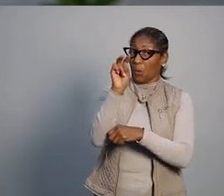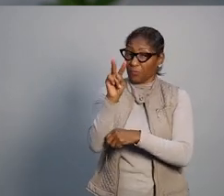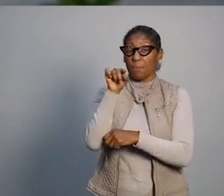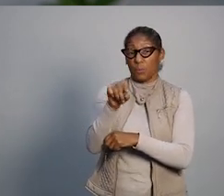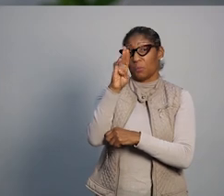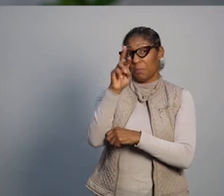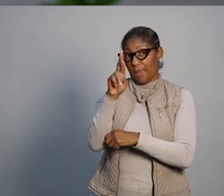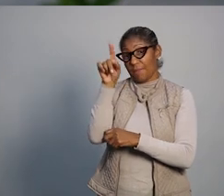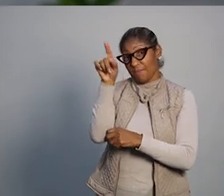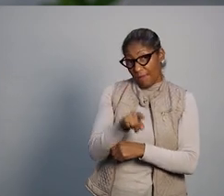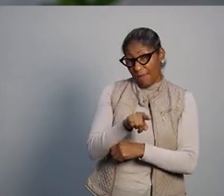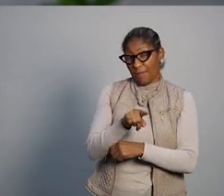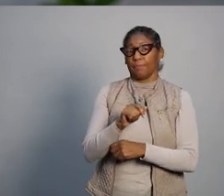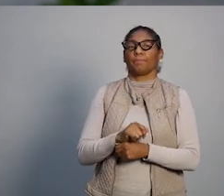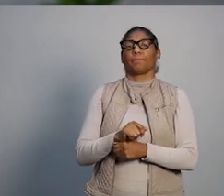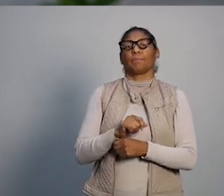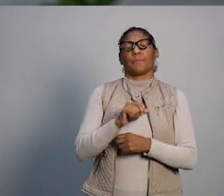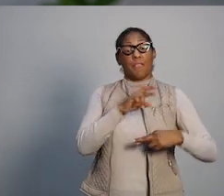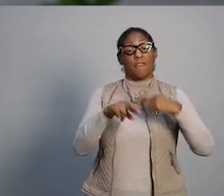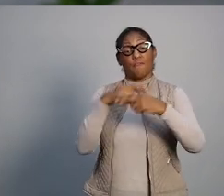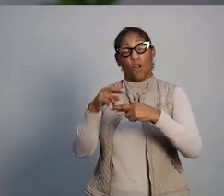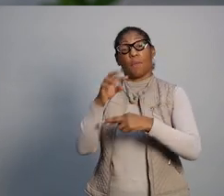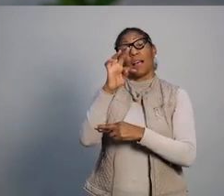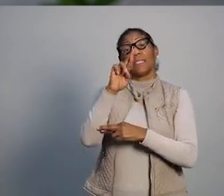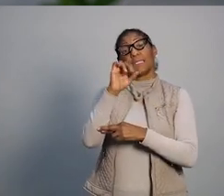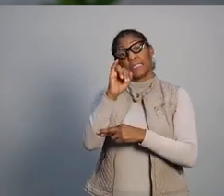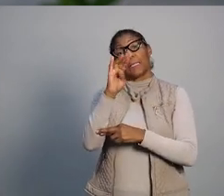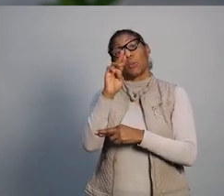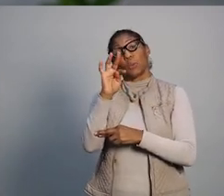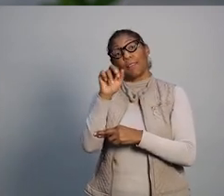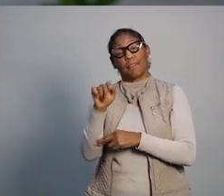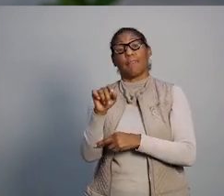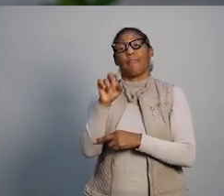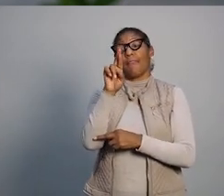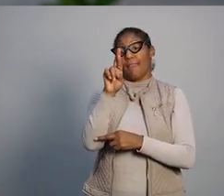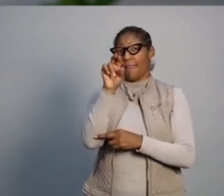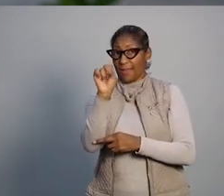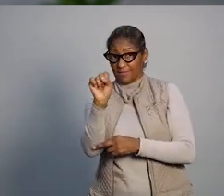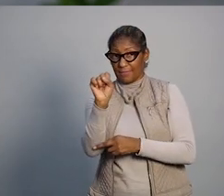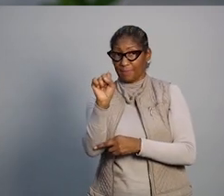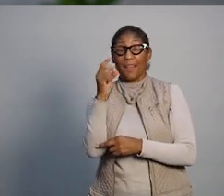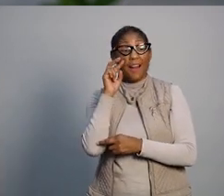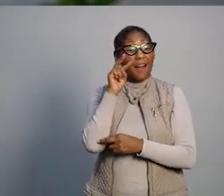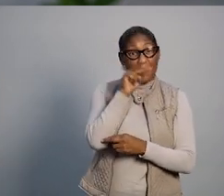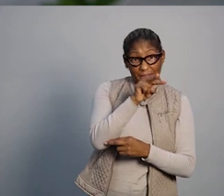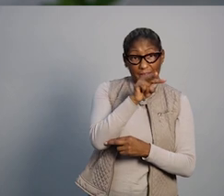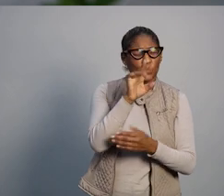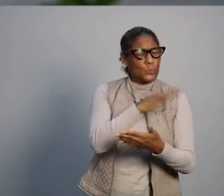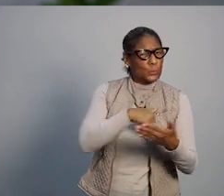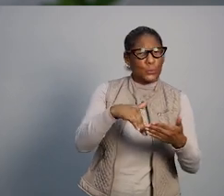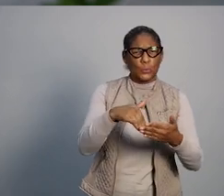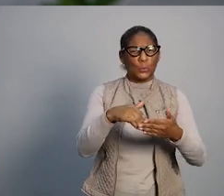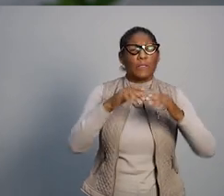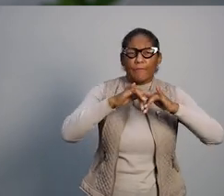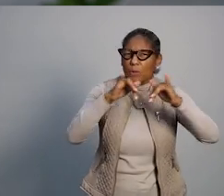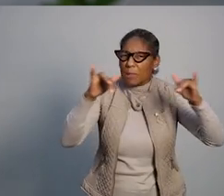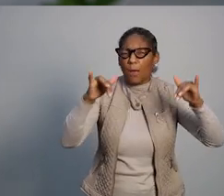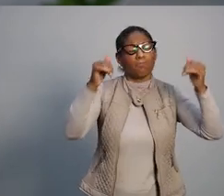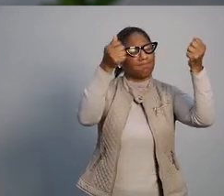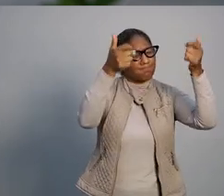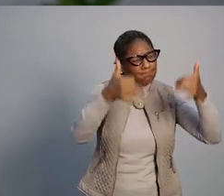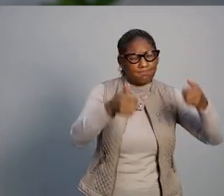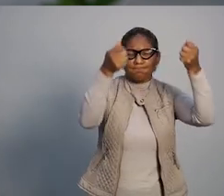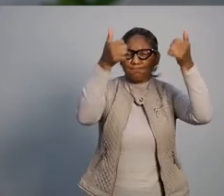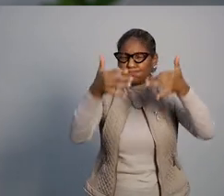Tributária RS. Lá, vocês vão encontrar todas as informações detalhadas sobre as propostas